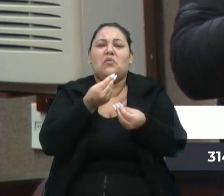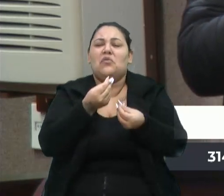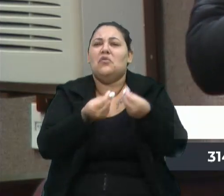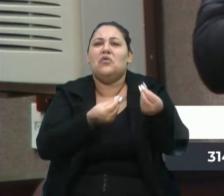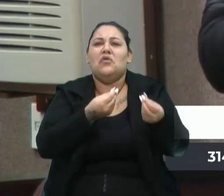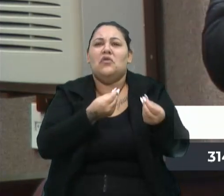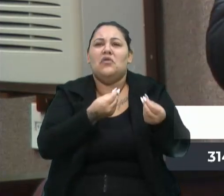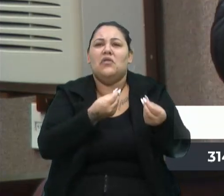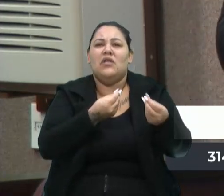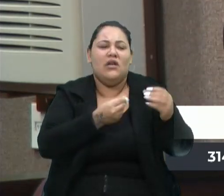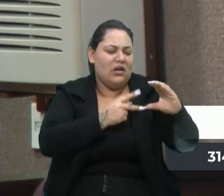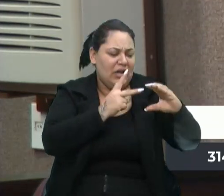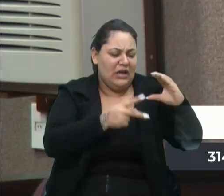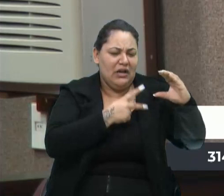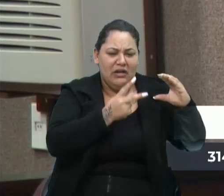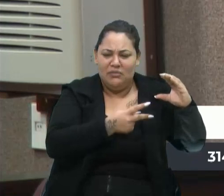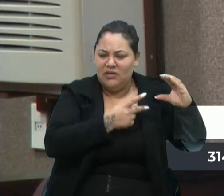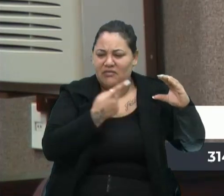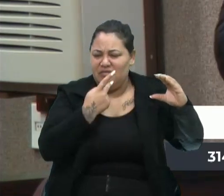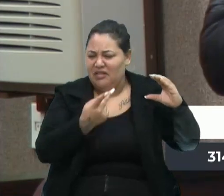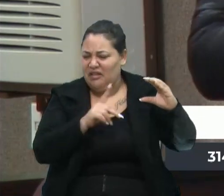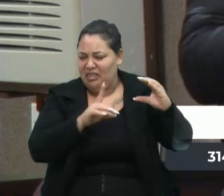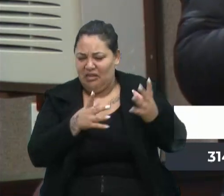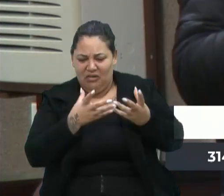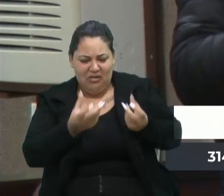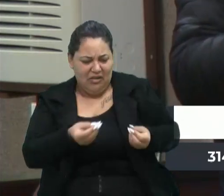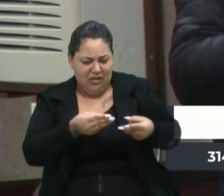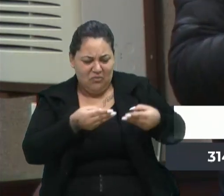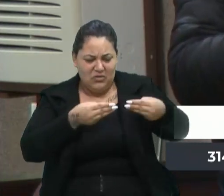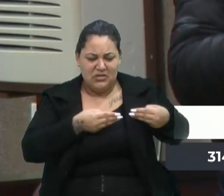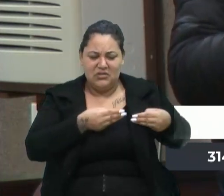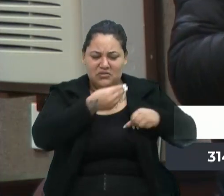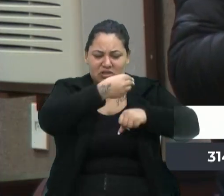Câmara de Vereadores vai dizer que não aceitamos a nomeação.